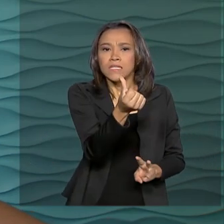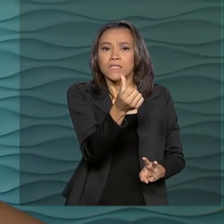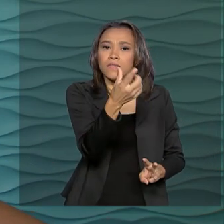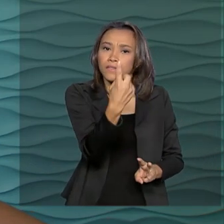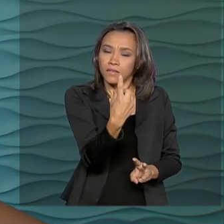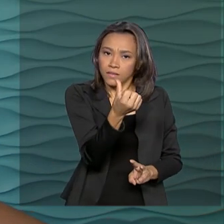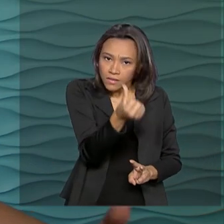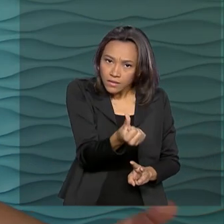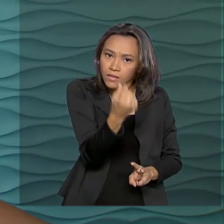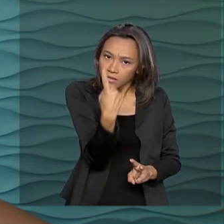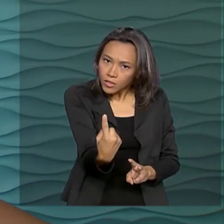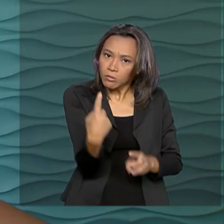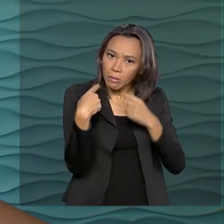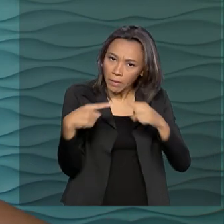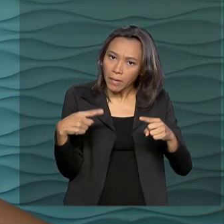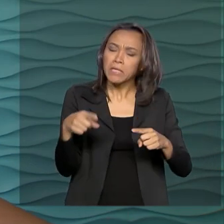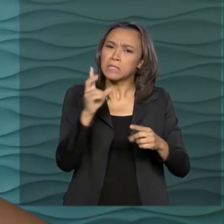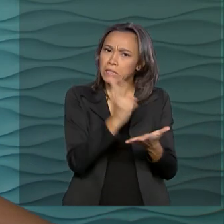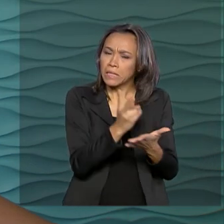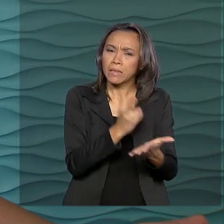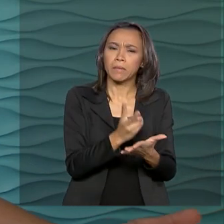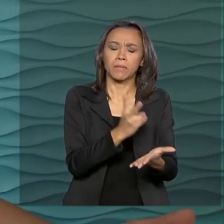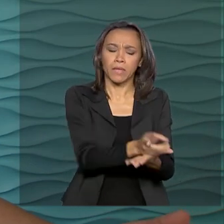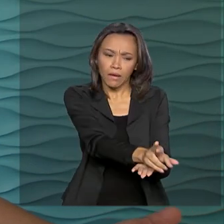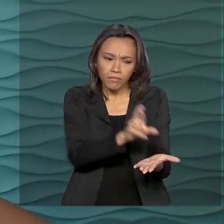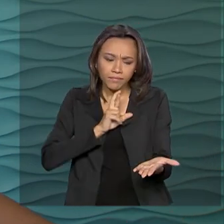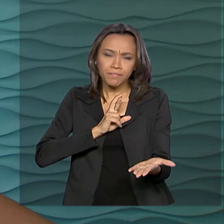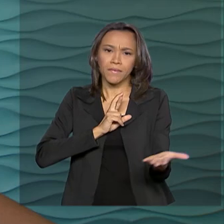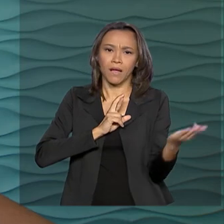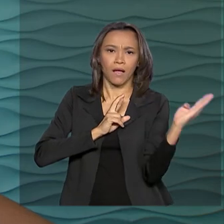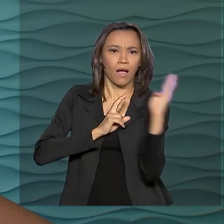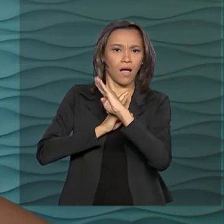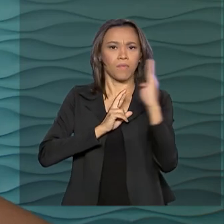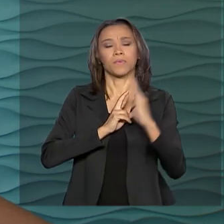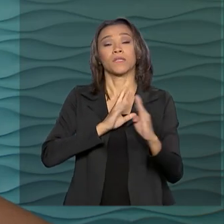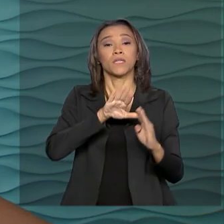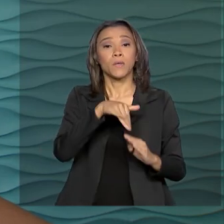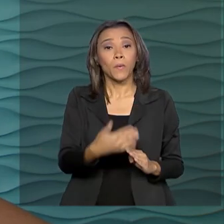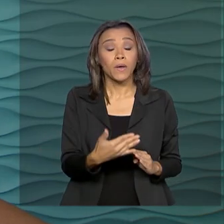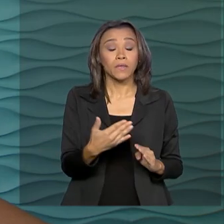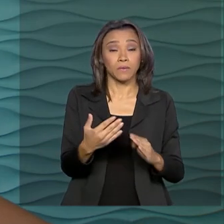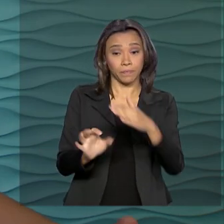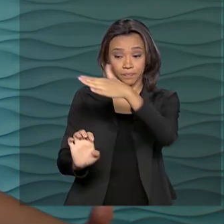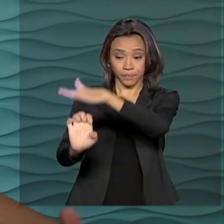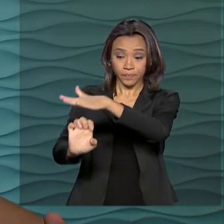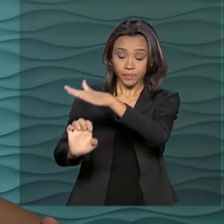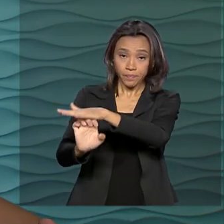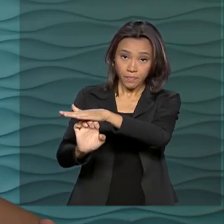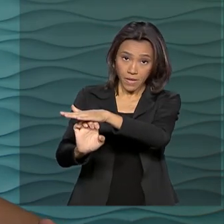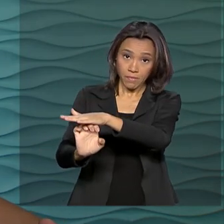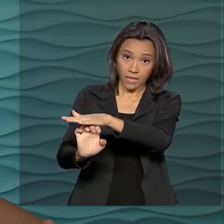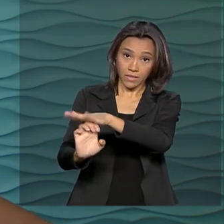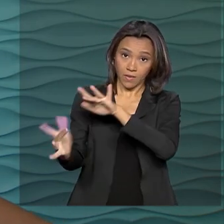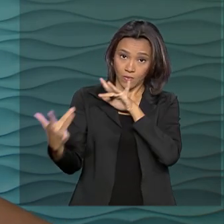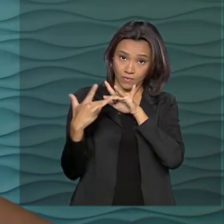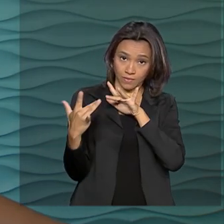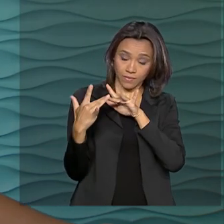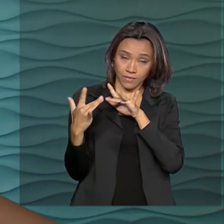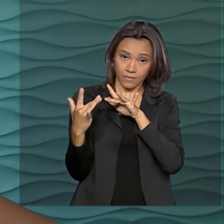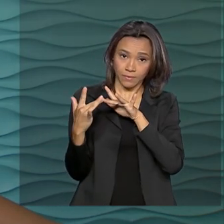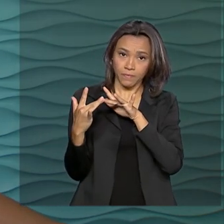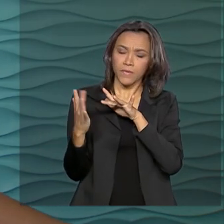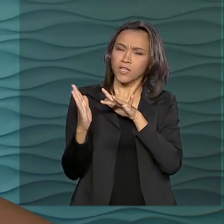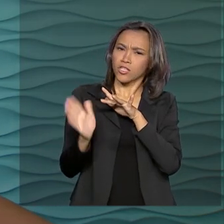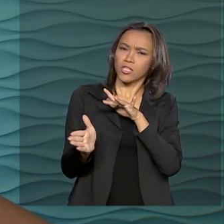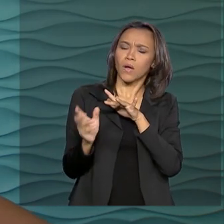mediação é sempre muito positiva, porque quando você recebe o contato da empresa, eles já te trazem uma